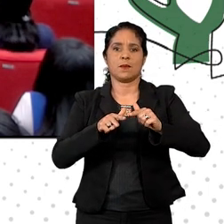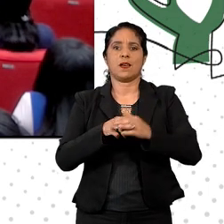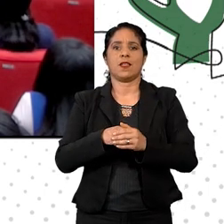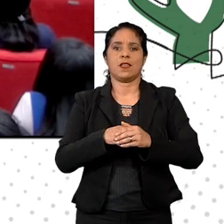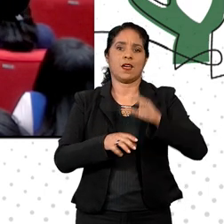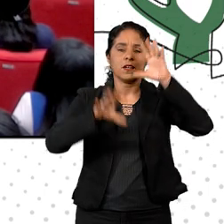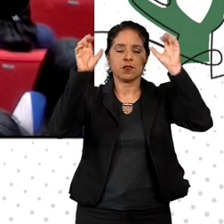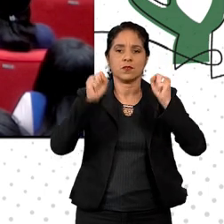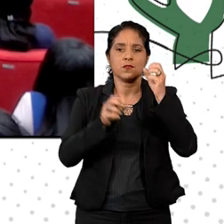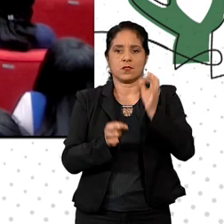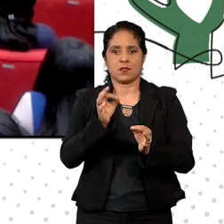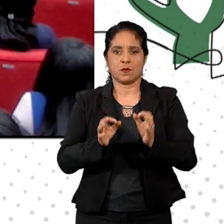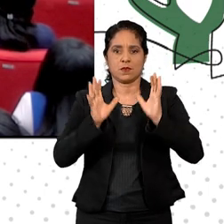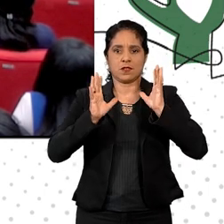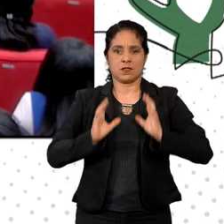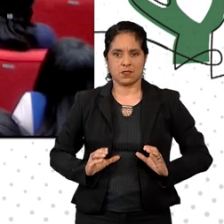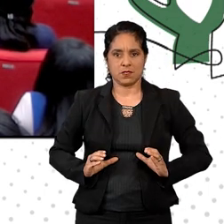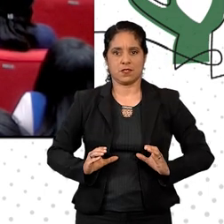Tribunal da Cidadania.